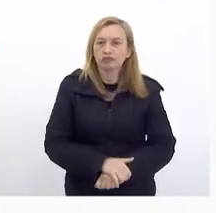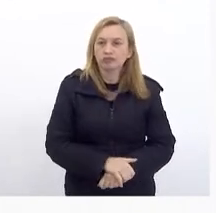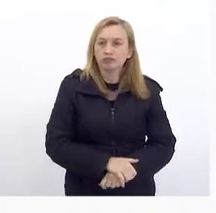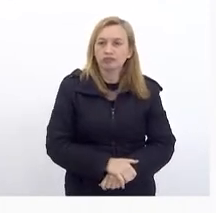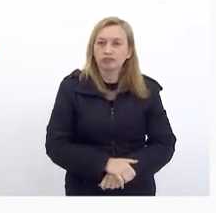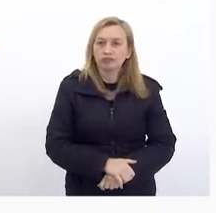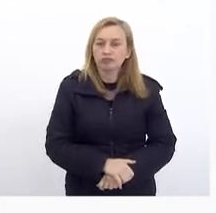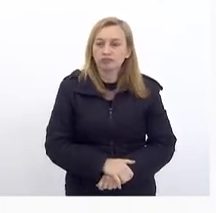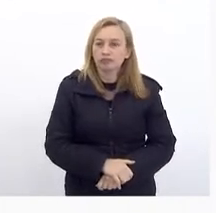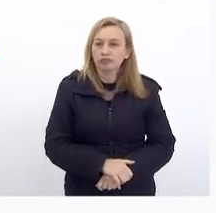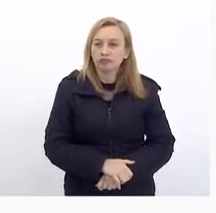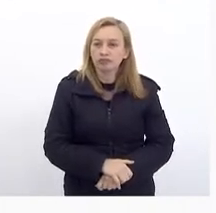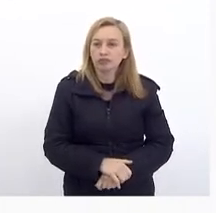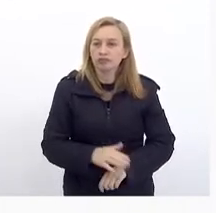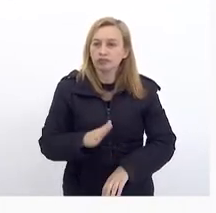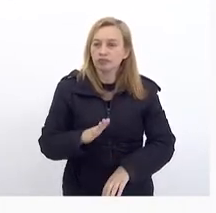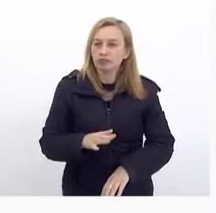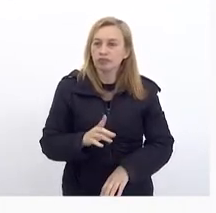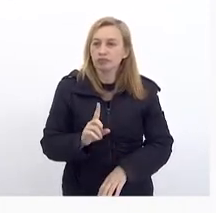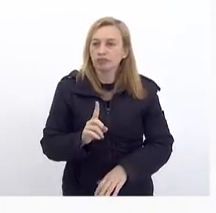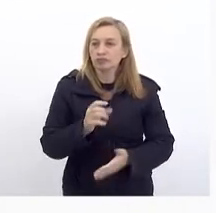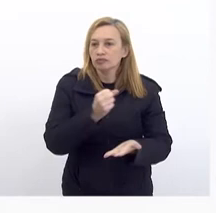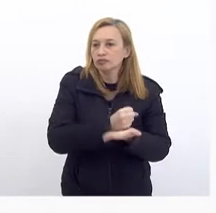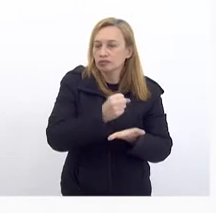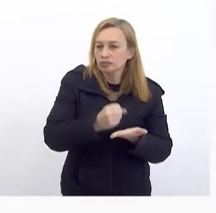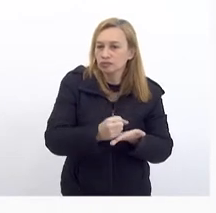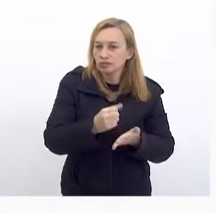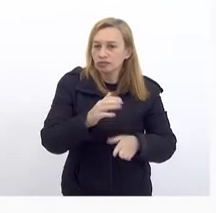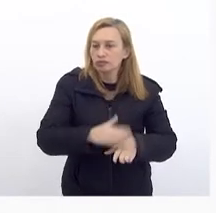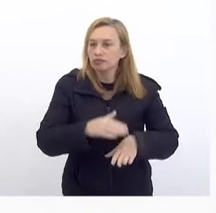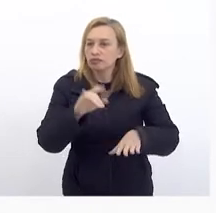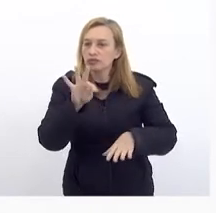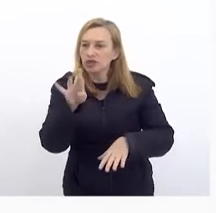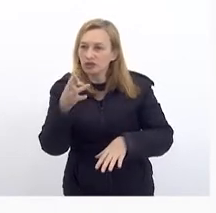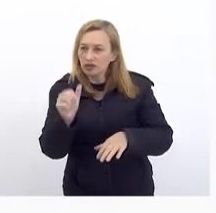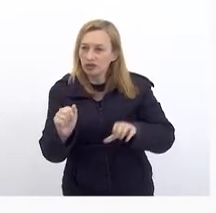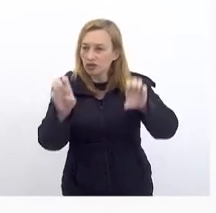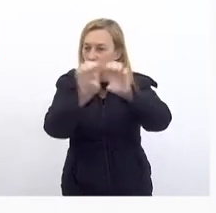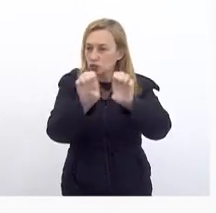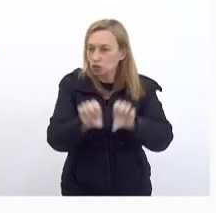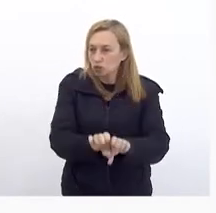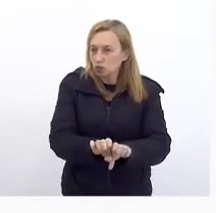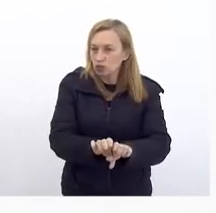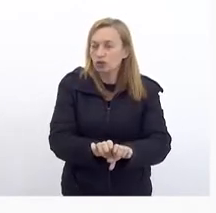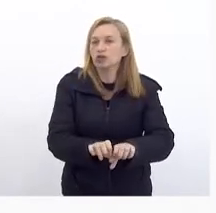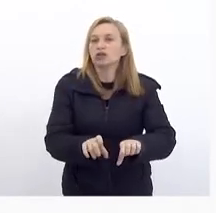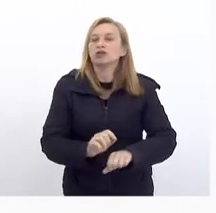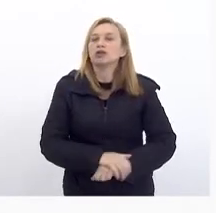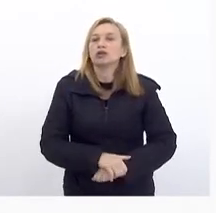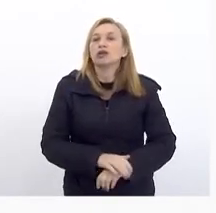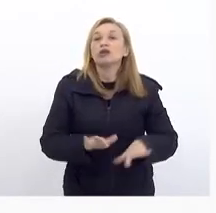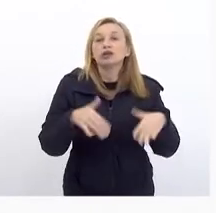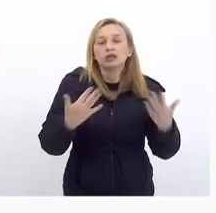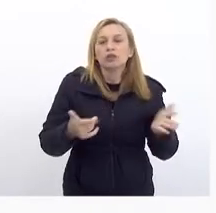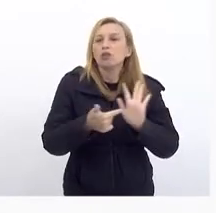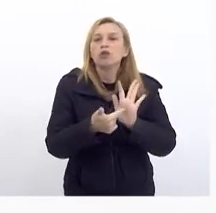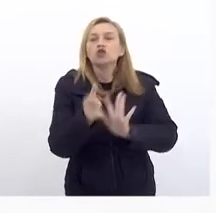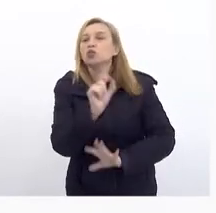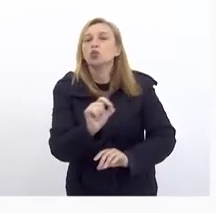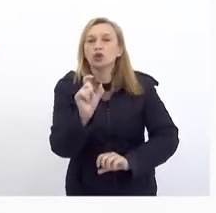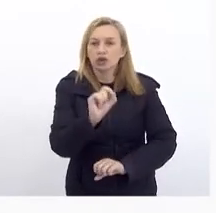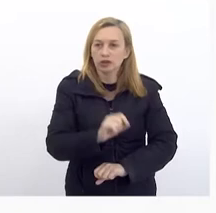mundo É um dos maiores Contratantes E a infraestrutura Ainda é um dos maiores Empregadores Então isso mostra